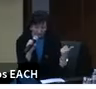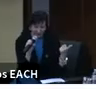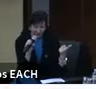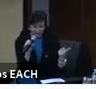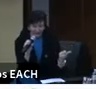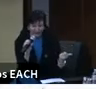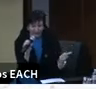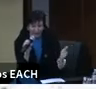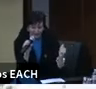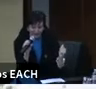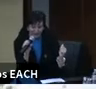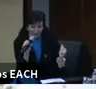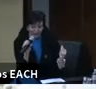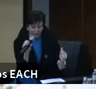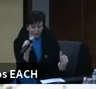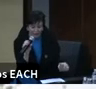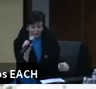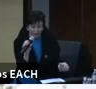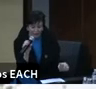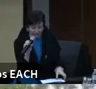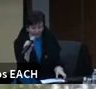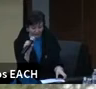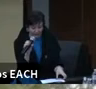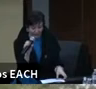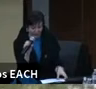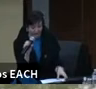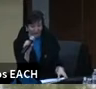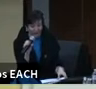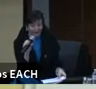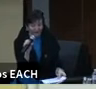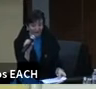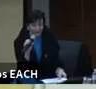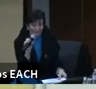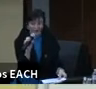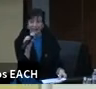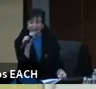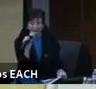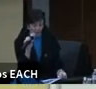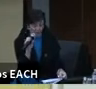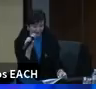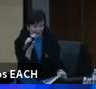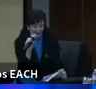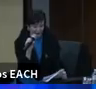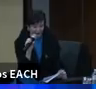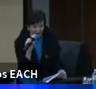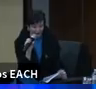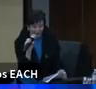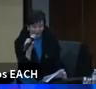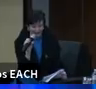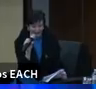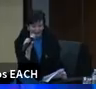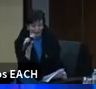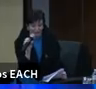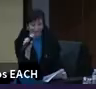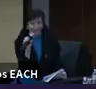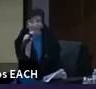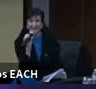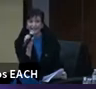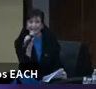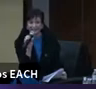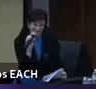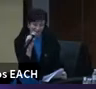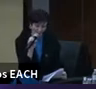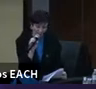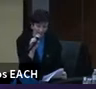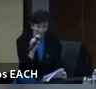compartilhado me deixa mais relaxada no fim de uma sessão online e ainda que somente 30% das mulheres participem dos chamados